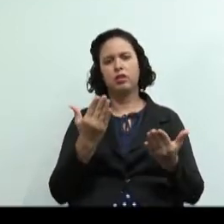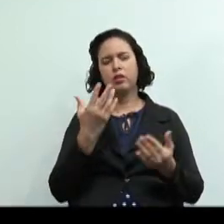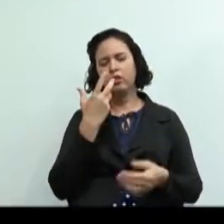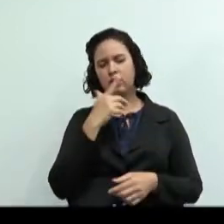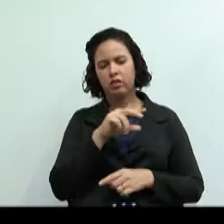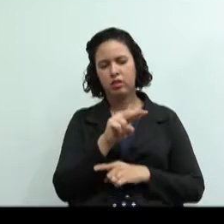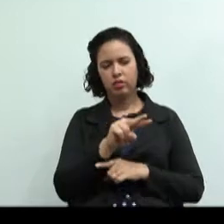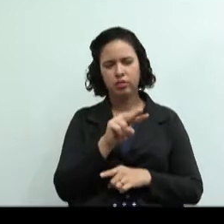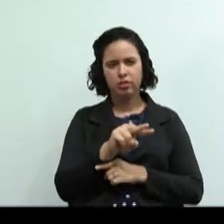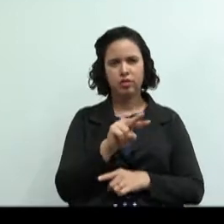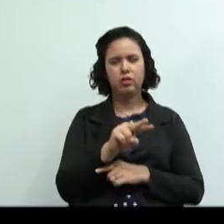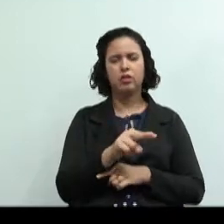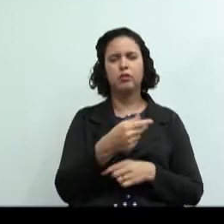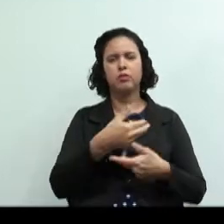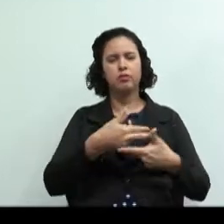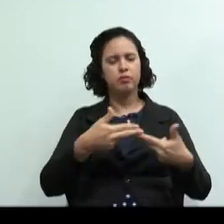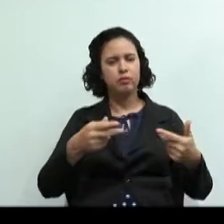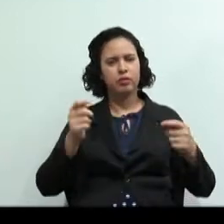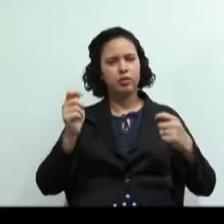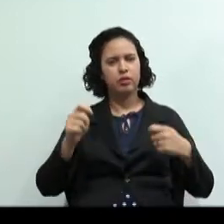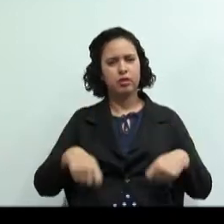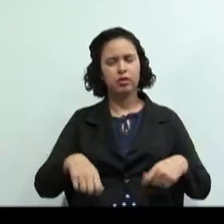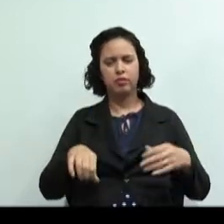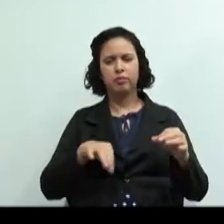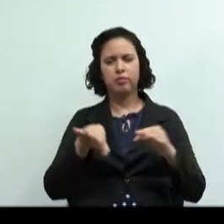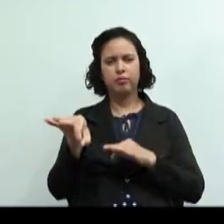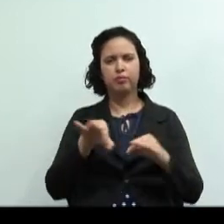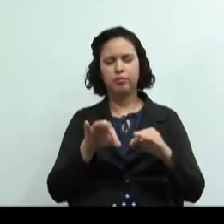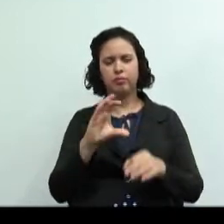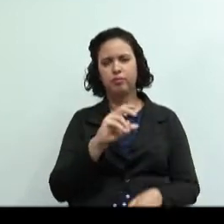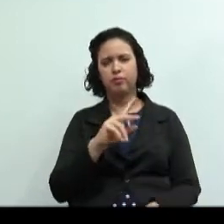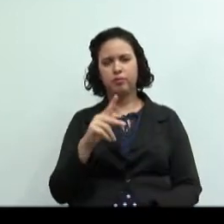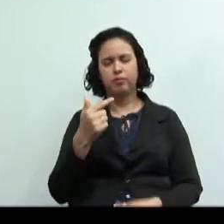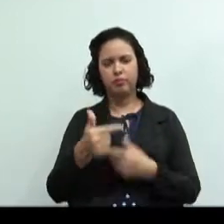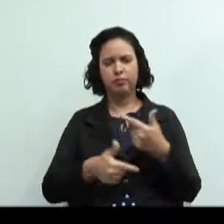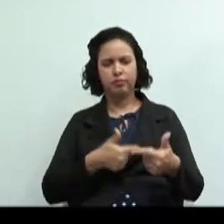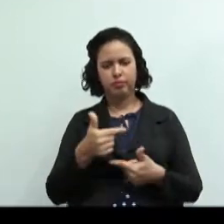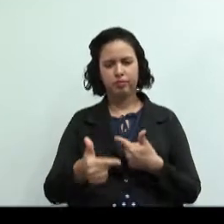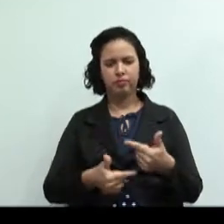cuidar de crianças tudo isso pode ser organizado em cooperativas de trabalho